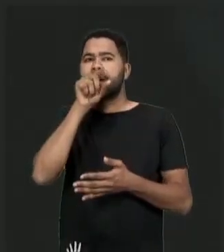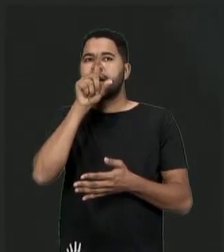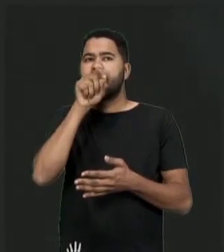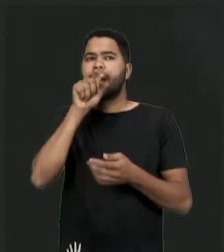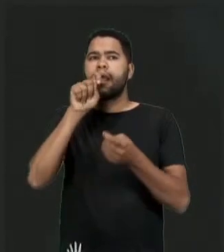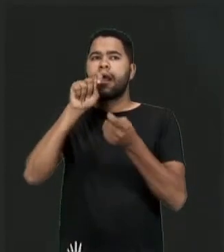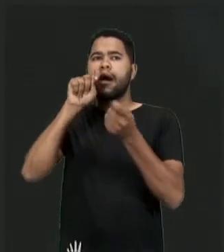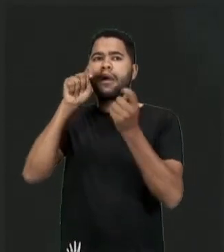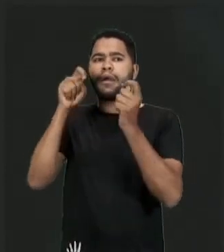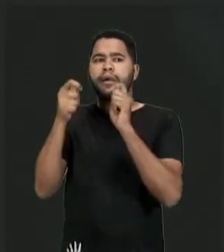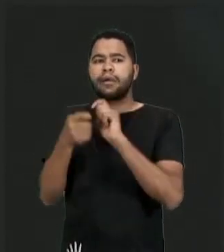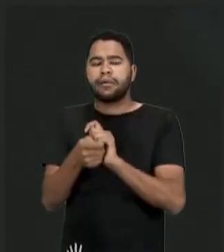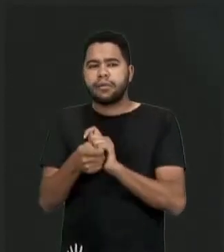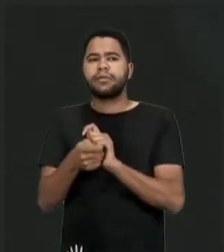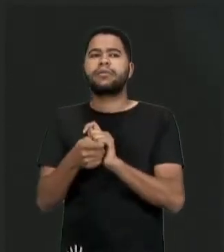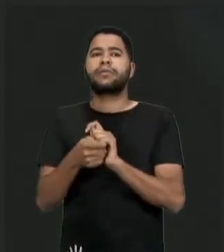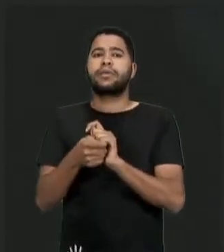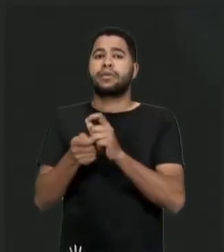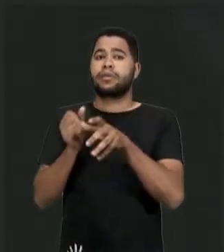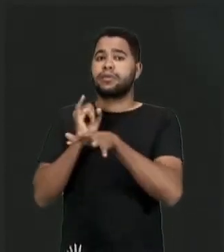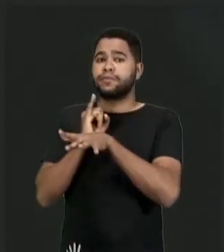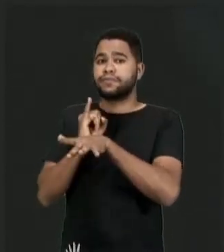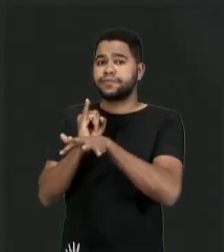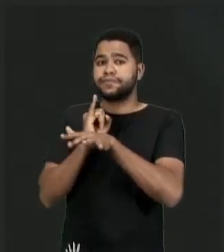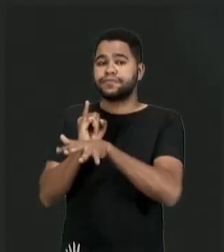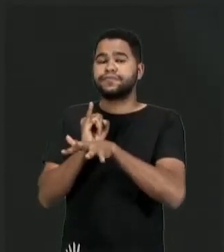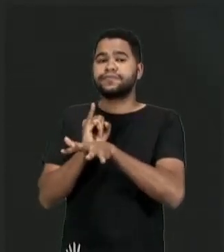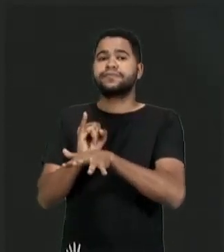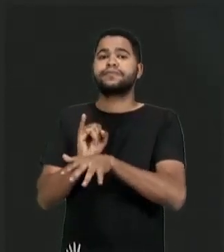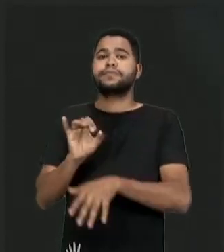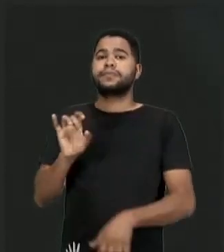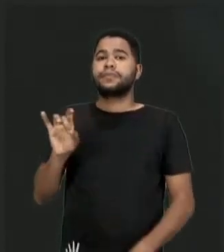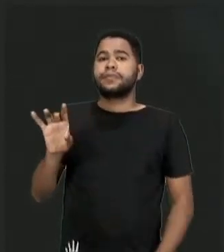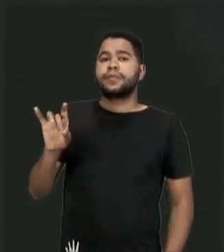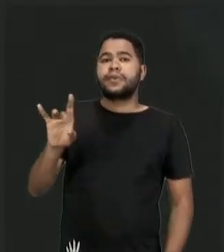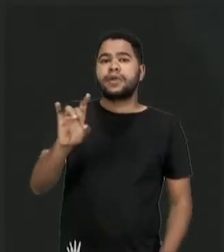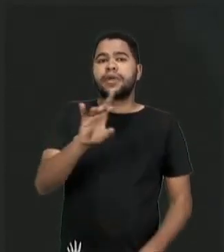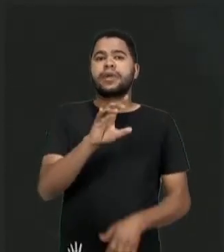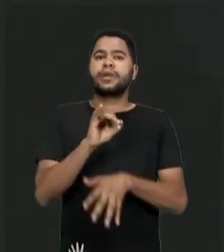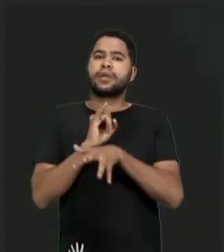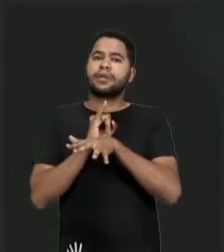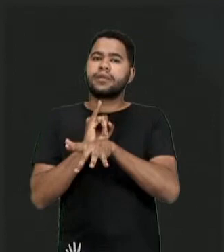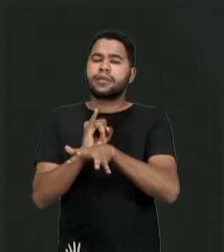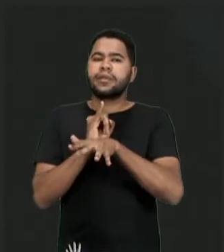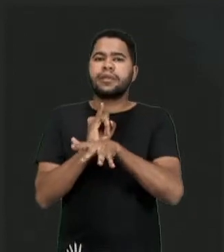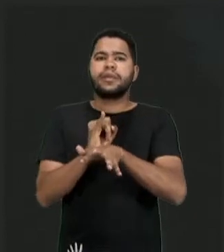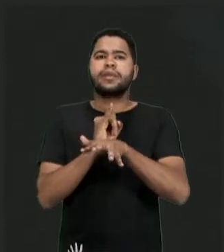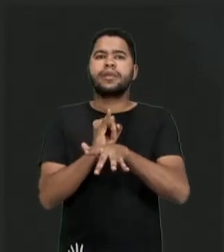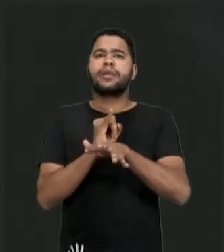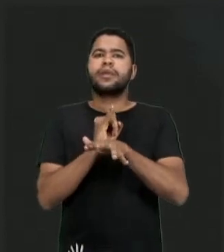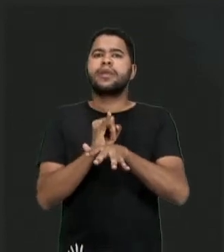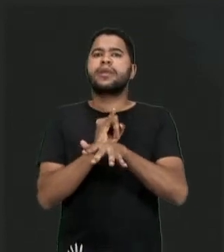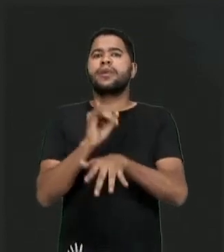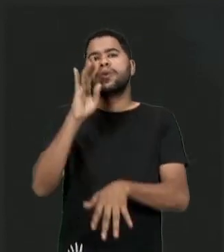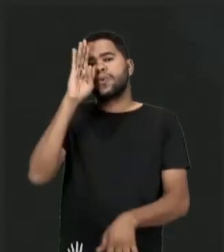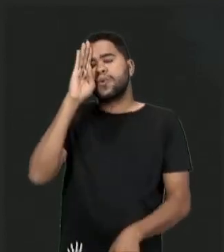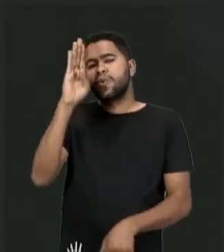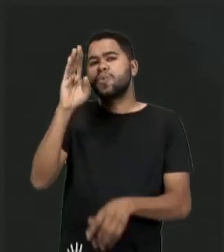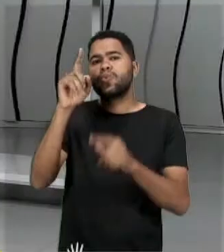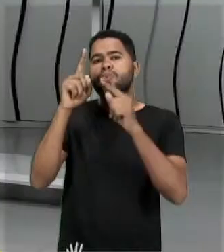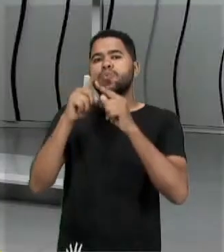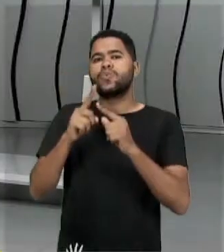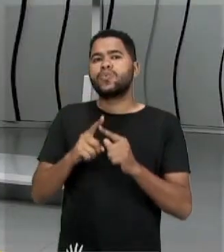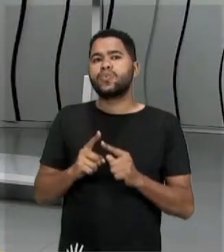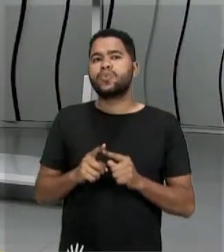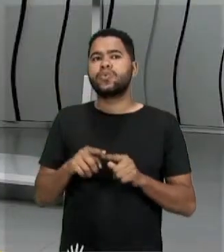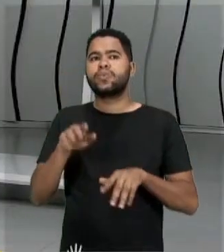adaptavam às ilhas e em cada ilha ele encontrava predominância de um tipo de ave.